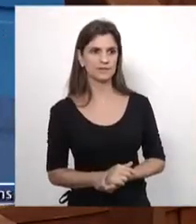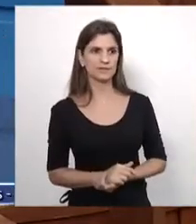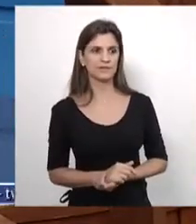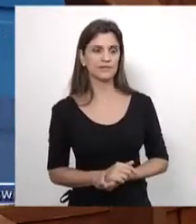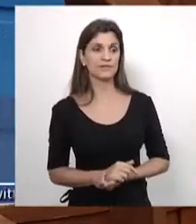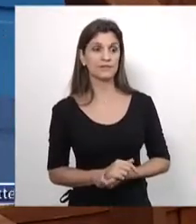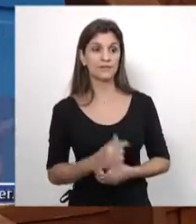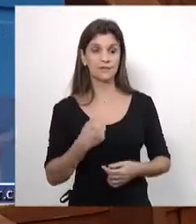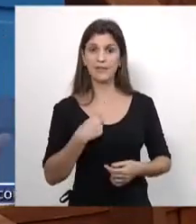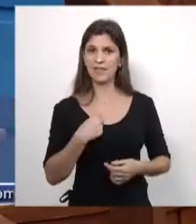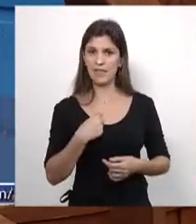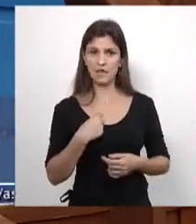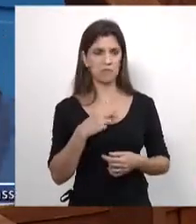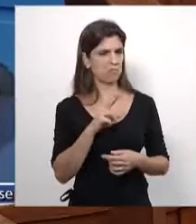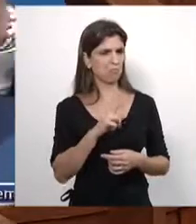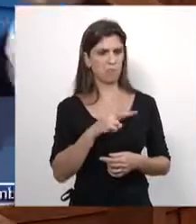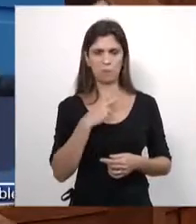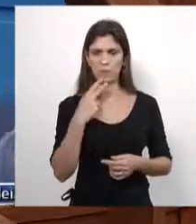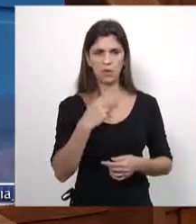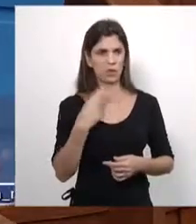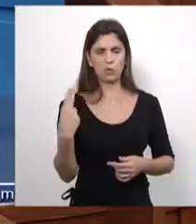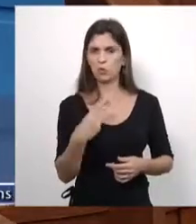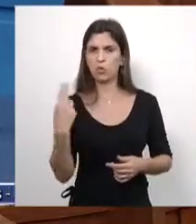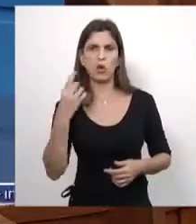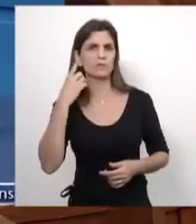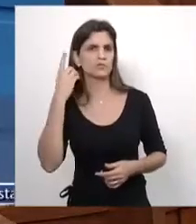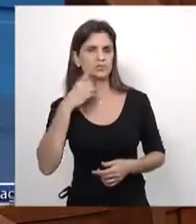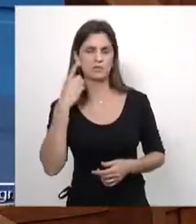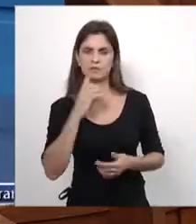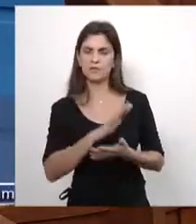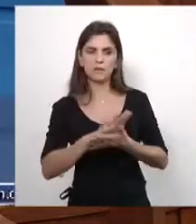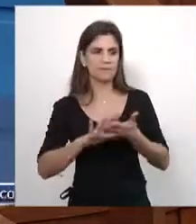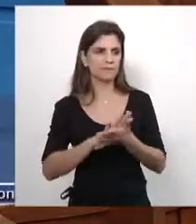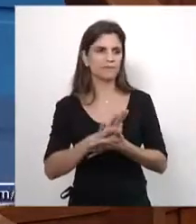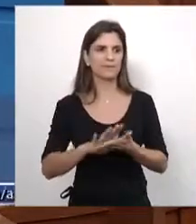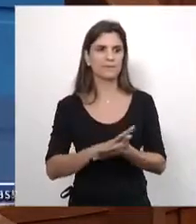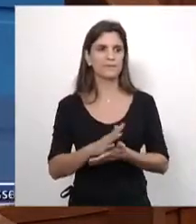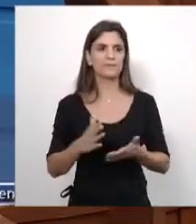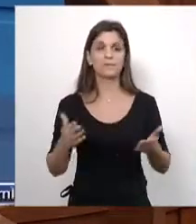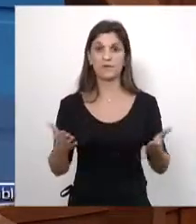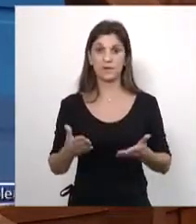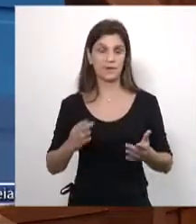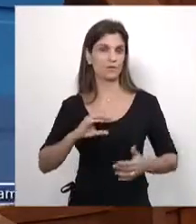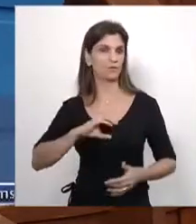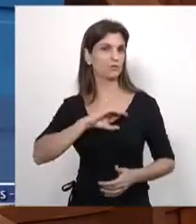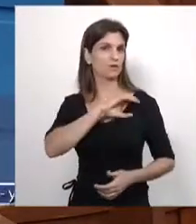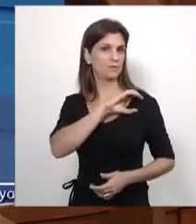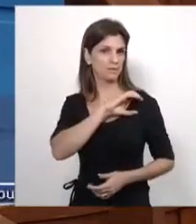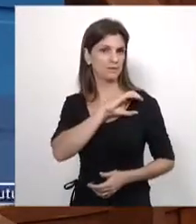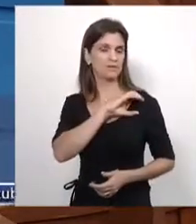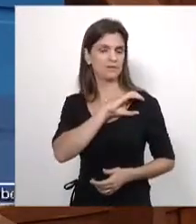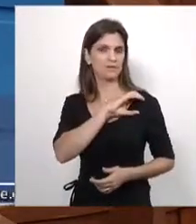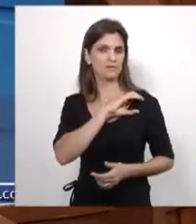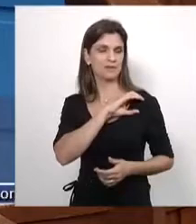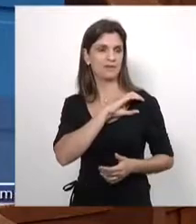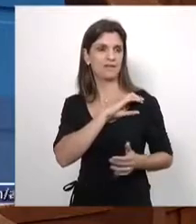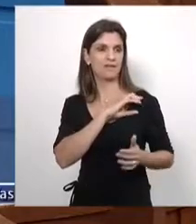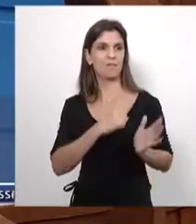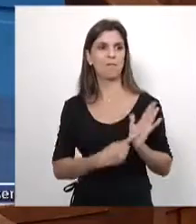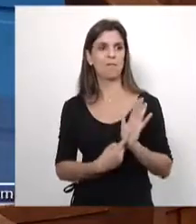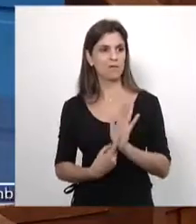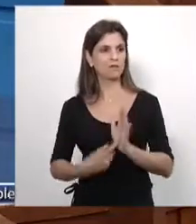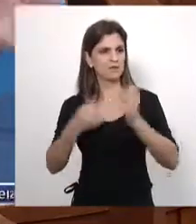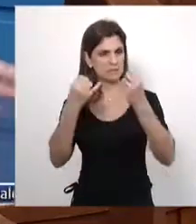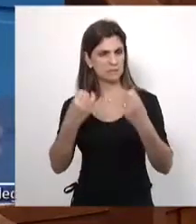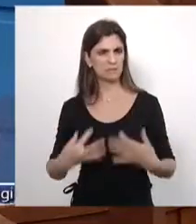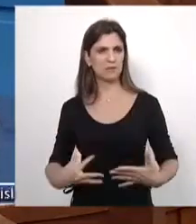cá. Eu não citei nome de parlamentar e nem quem estava fazendo. Agora, hoje, o deputado Capitão Contar foi claro quando ele disse que